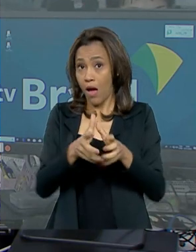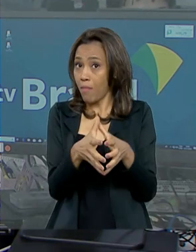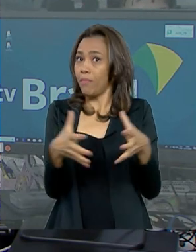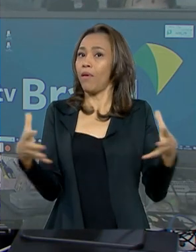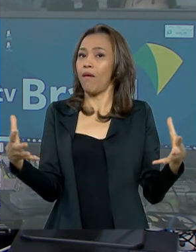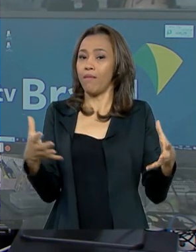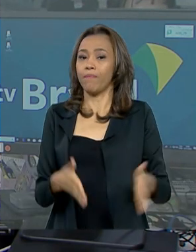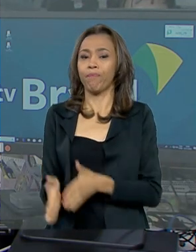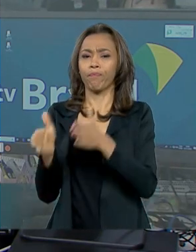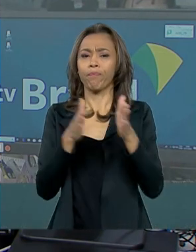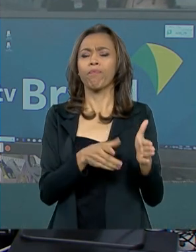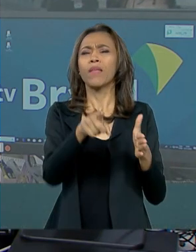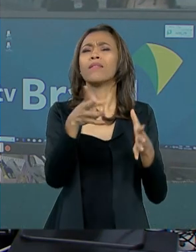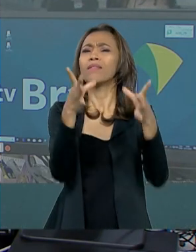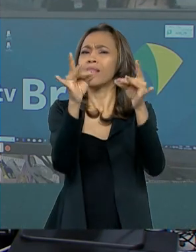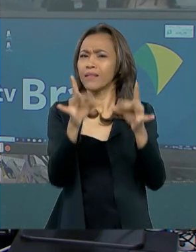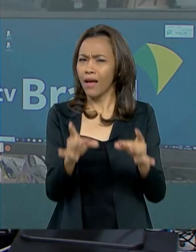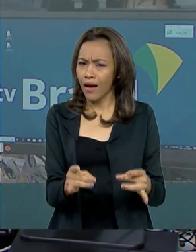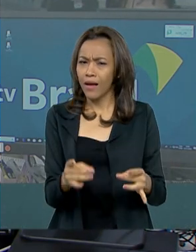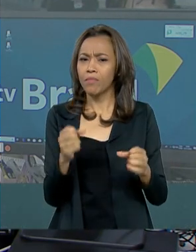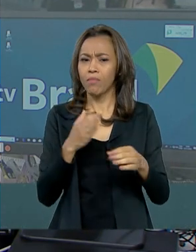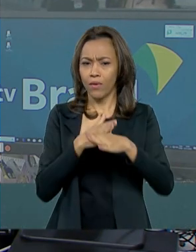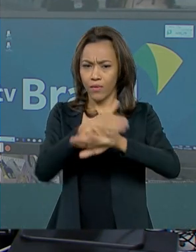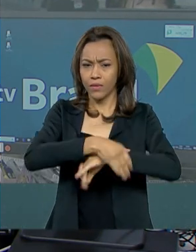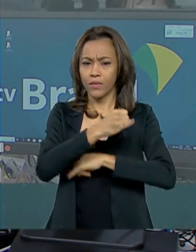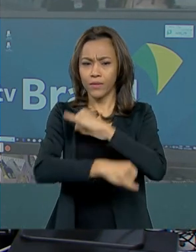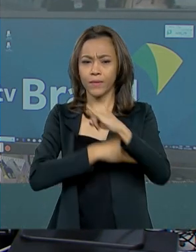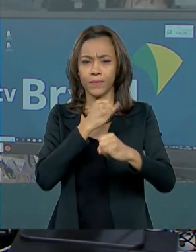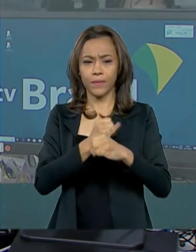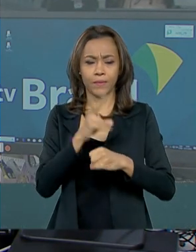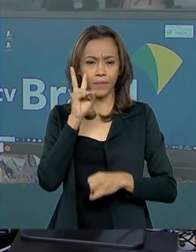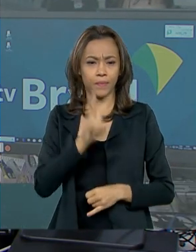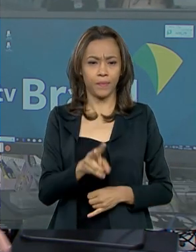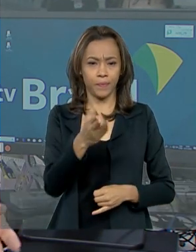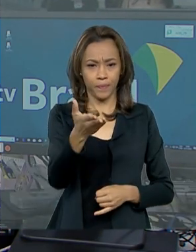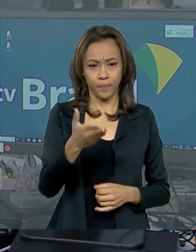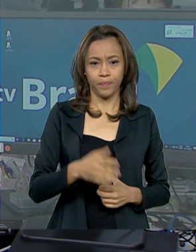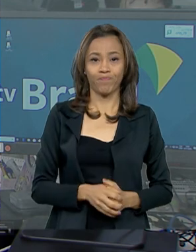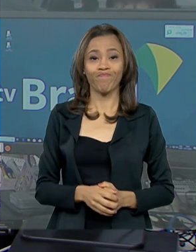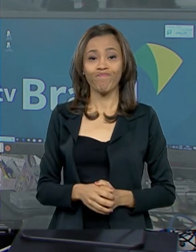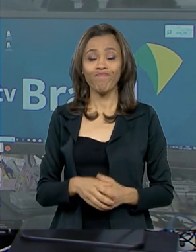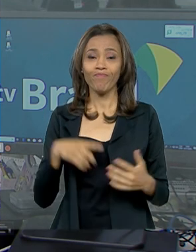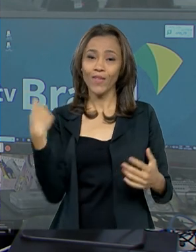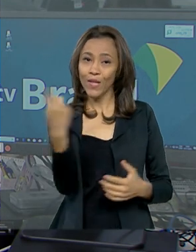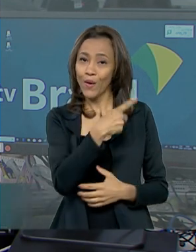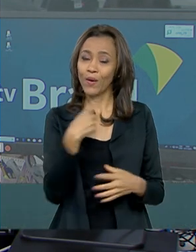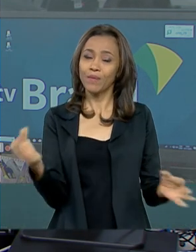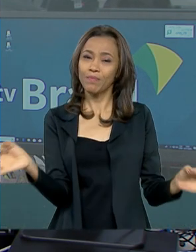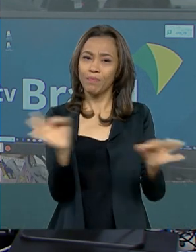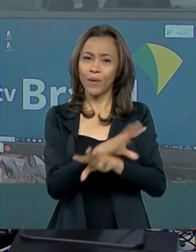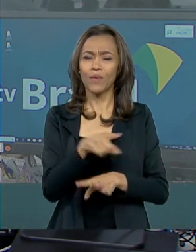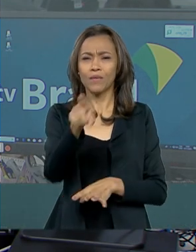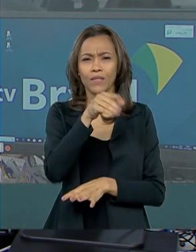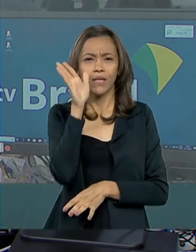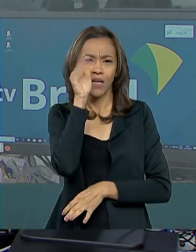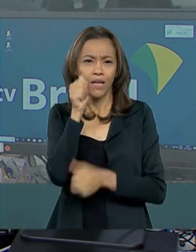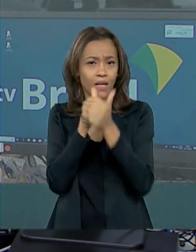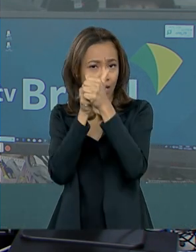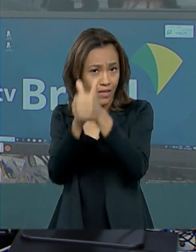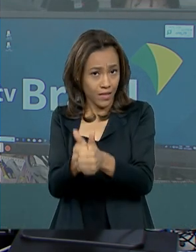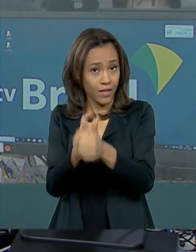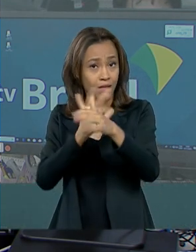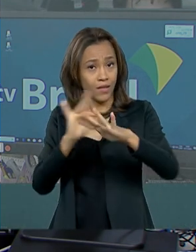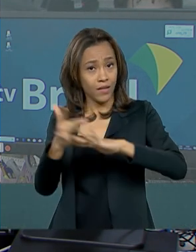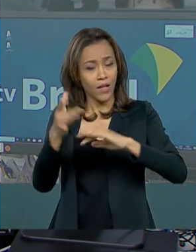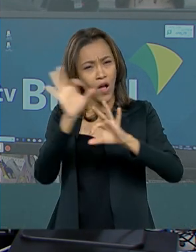Todos os detalhes estão em caixa.gov.br barra mulheres. A gente fica por aqui, nos acompanhe também pelas redes sociais.